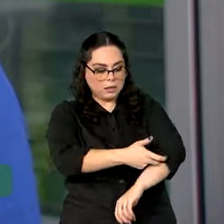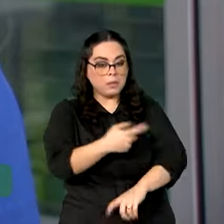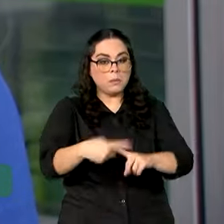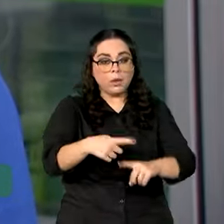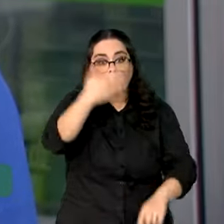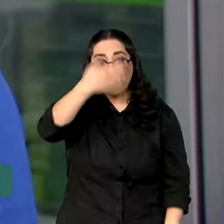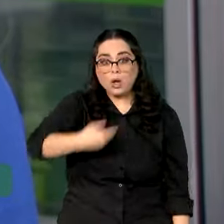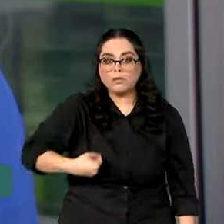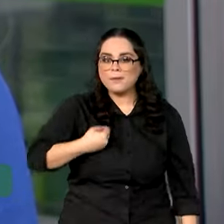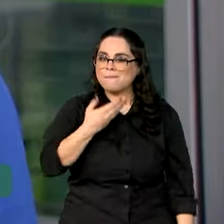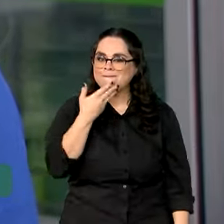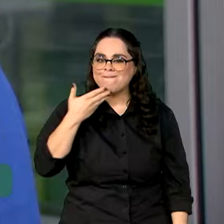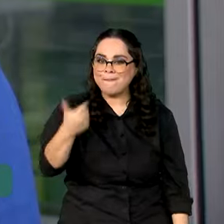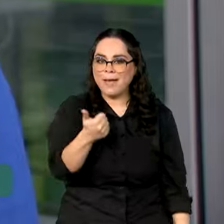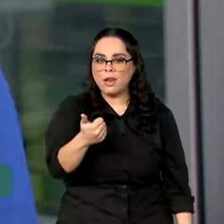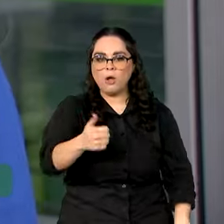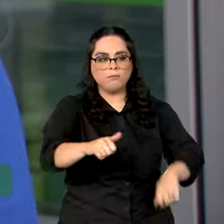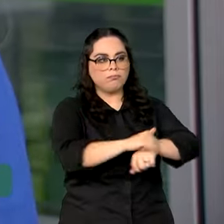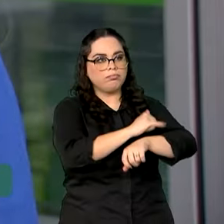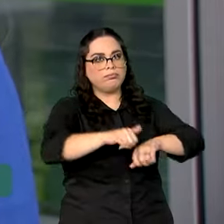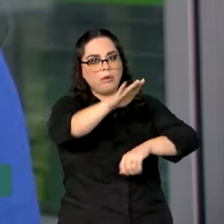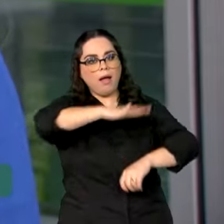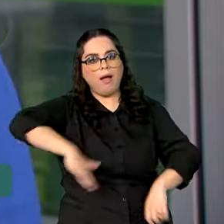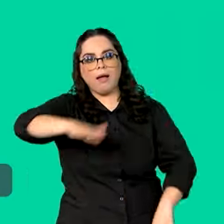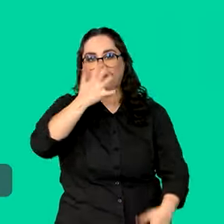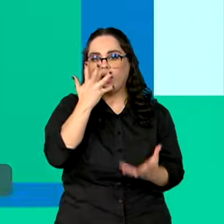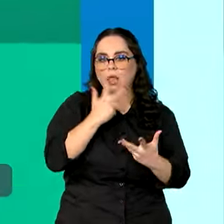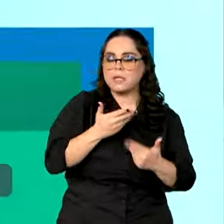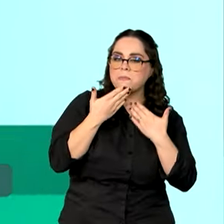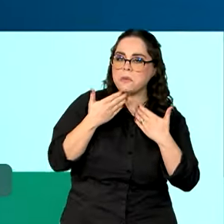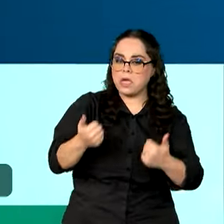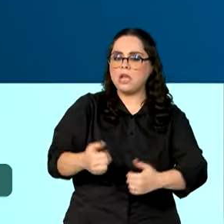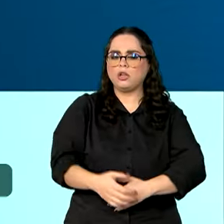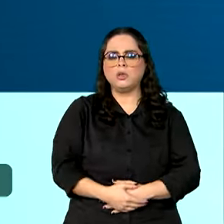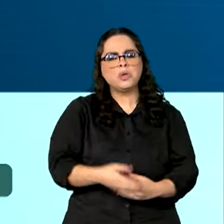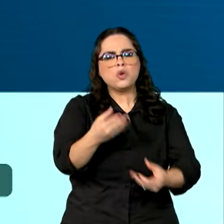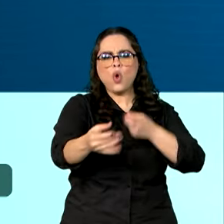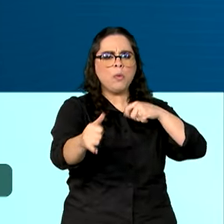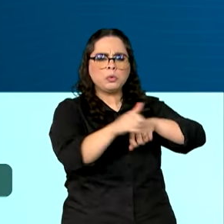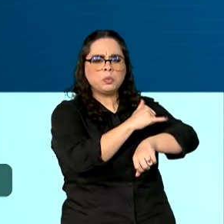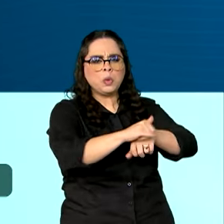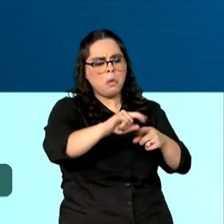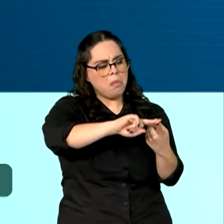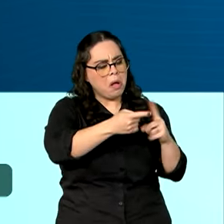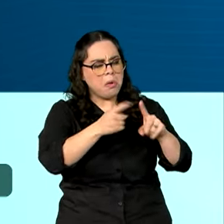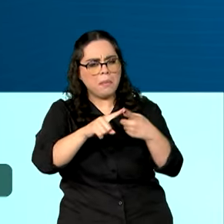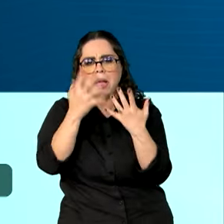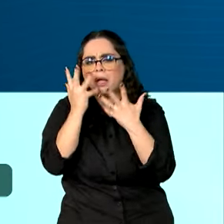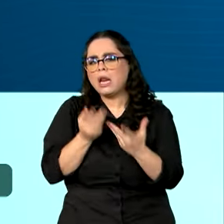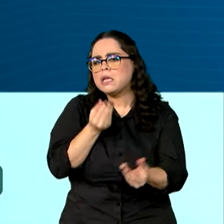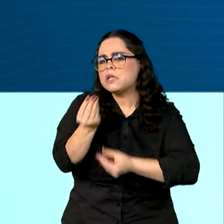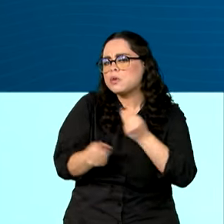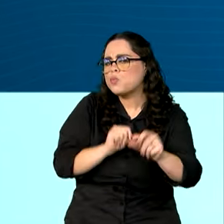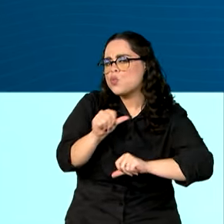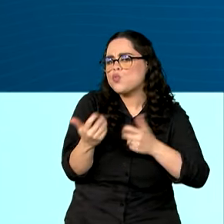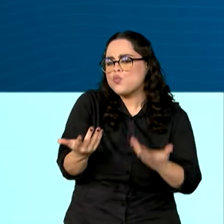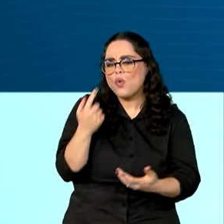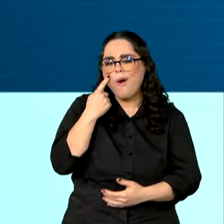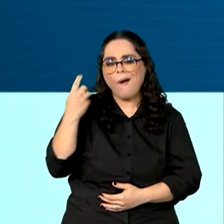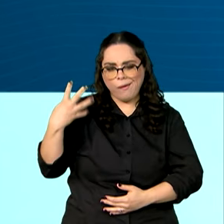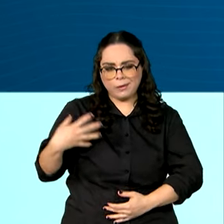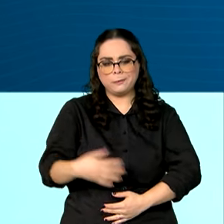eficácia no esquema vacinal dessas crianças. O esquema vacinal infantil passa a ser assim.